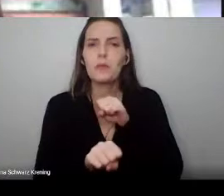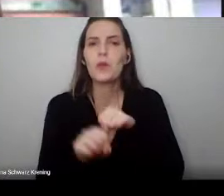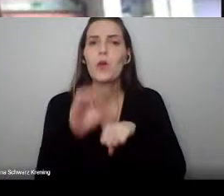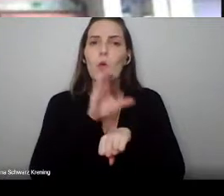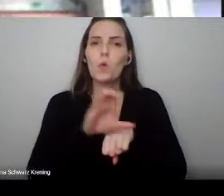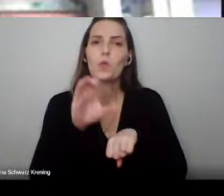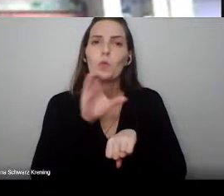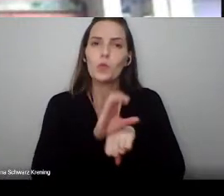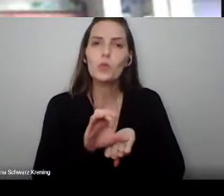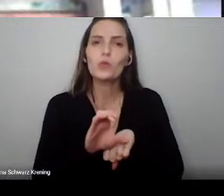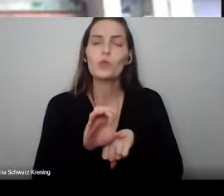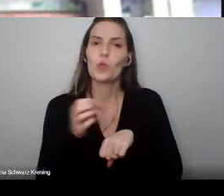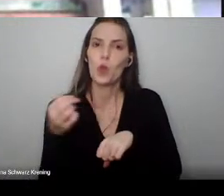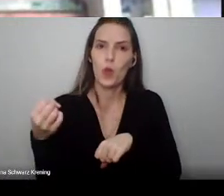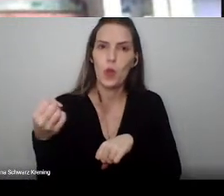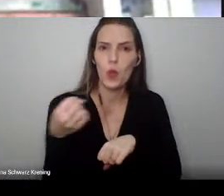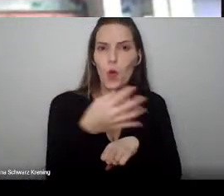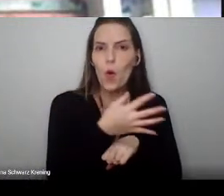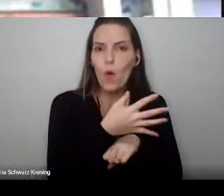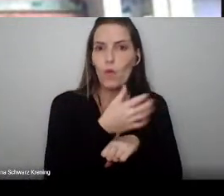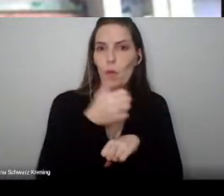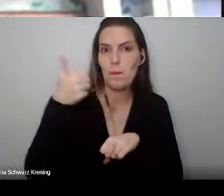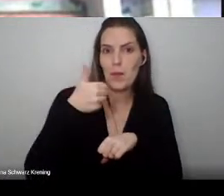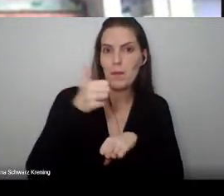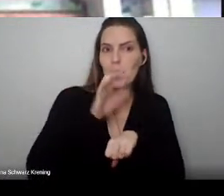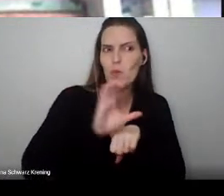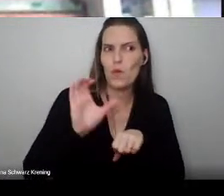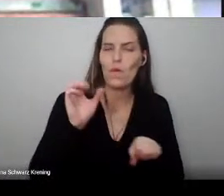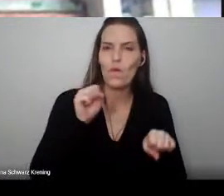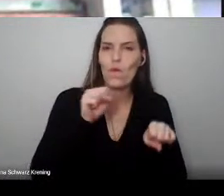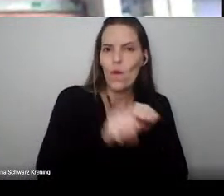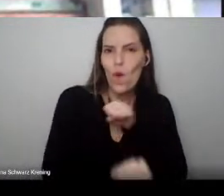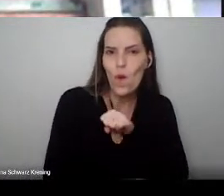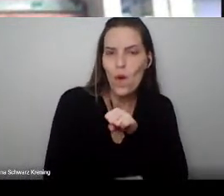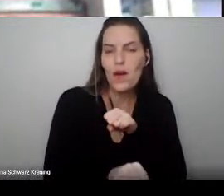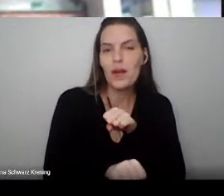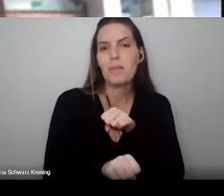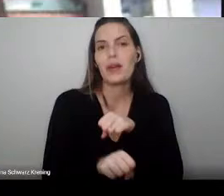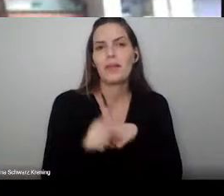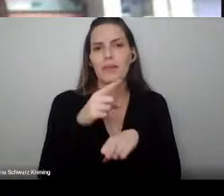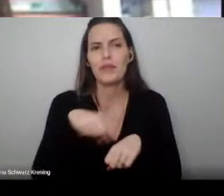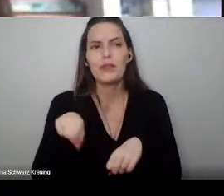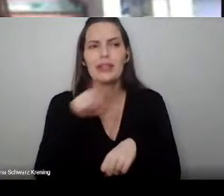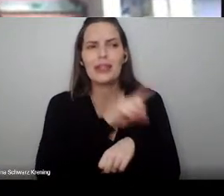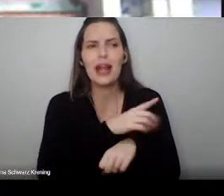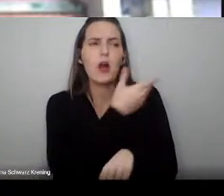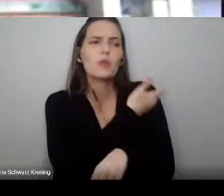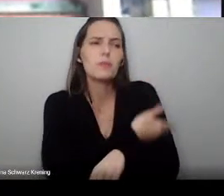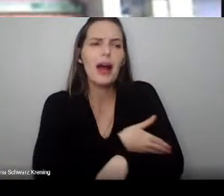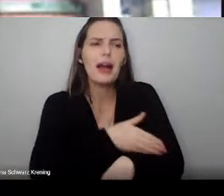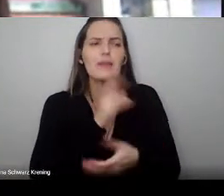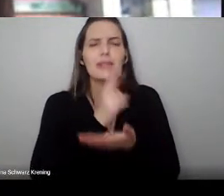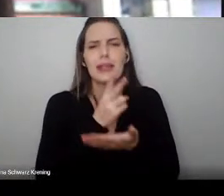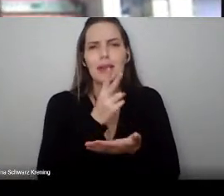são inovadores, que vocês já estão acostumados com ser os primeiros de cada coisa, né? De ser, estar na fronteira